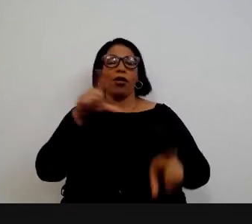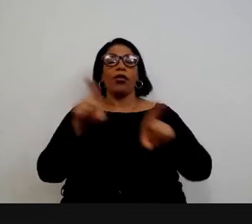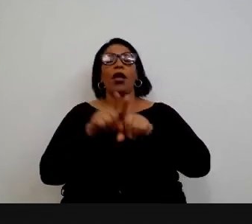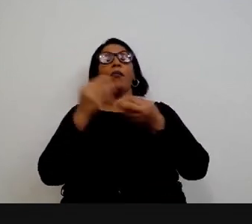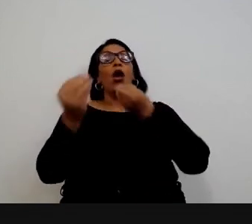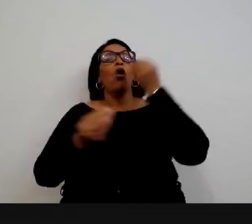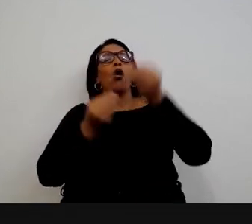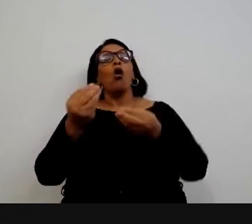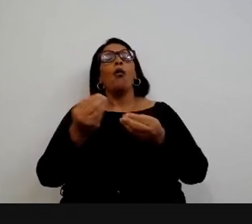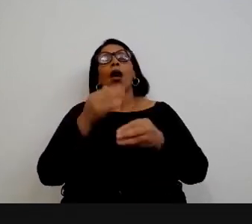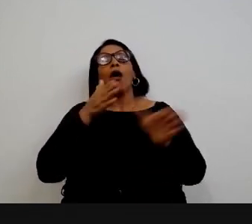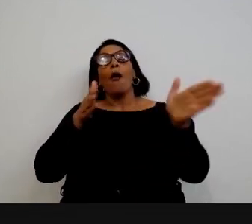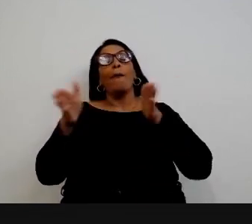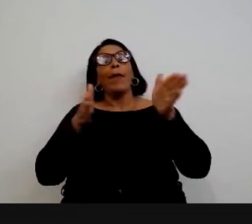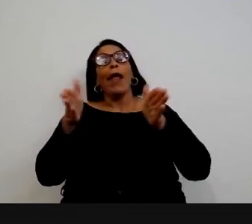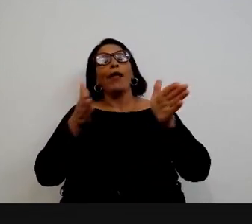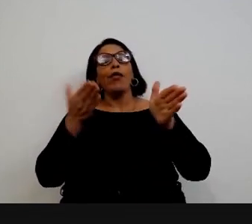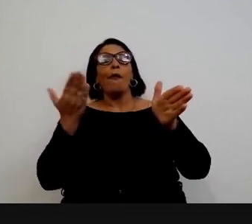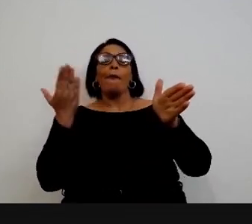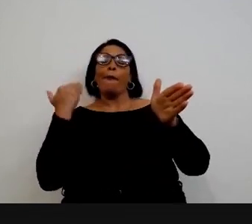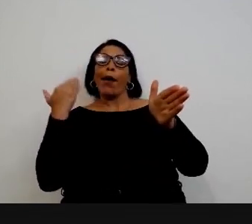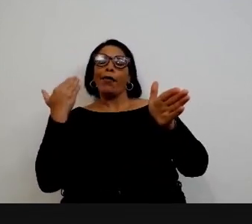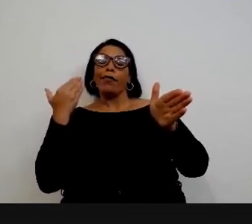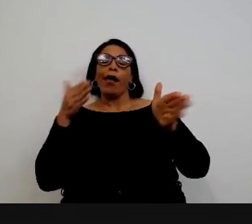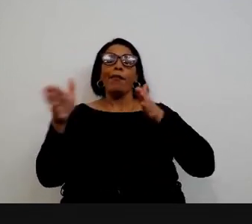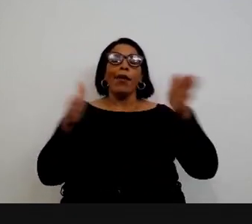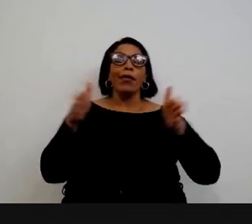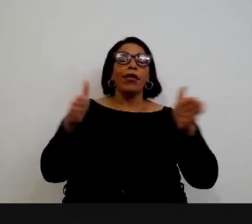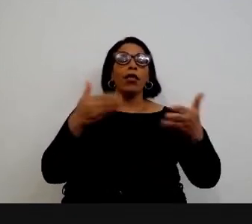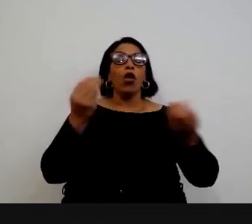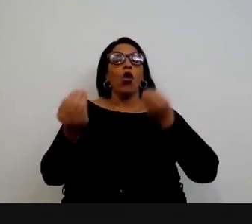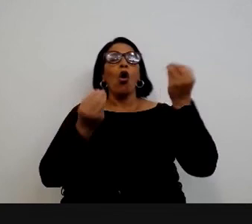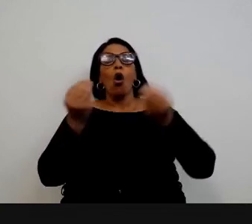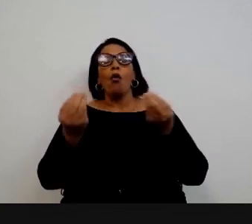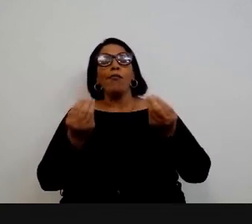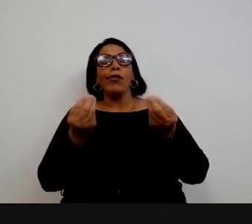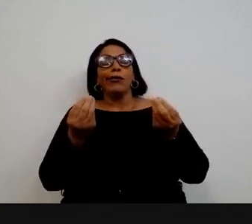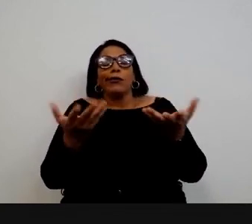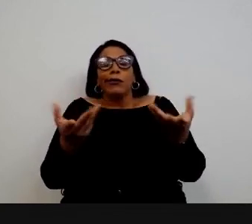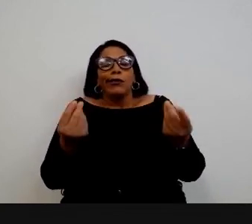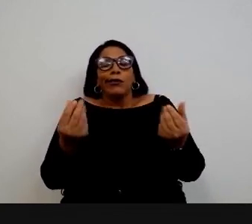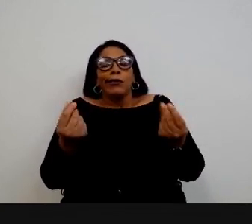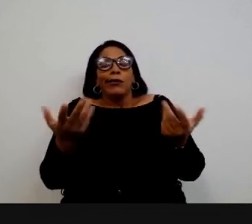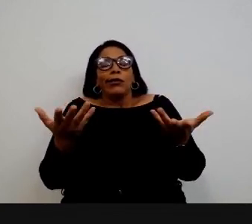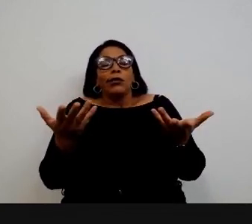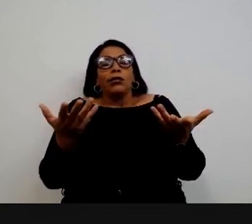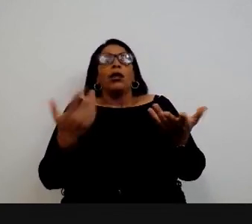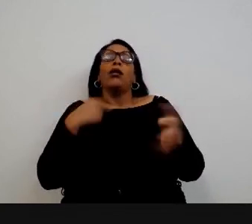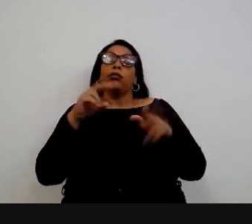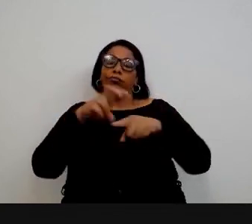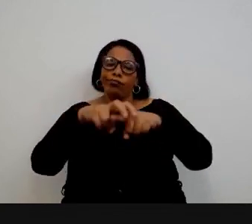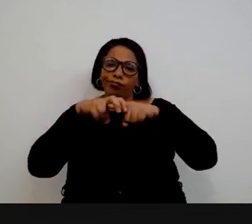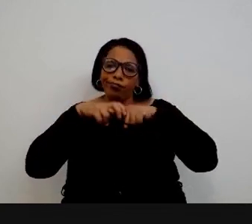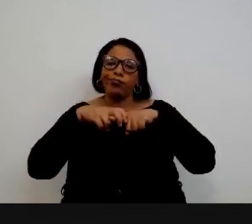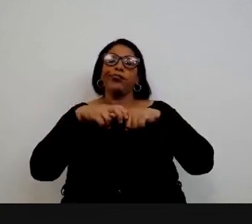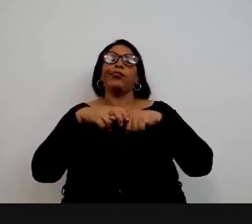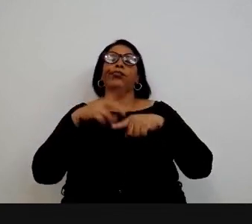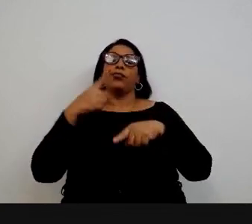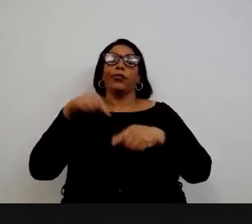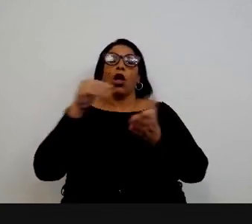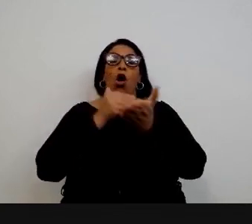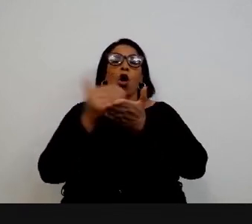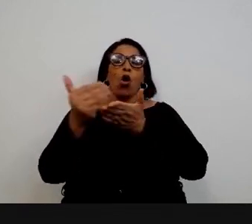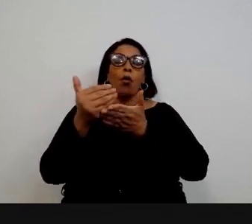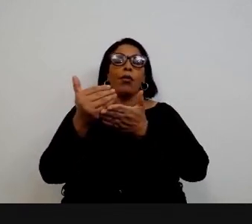relação a épocas anteriores uma ótima pergunta Ivan por isso que eu comecei mesmo